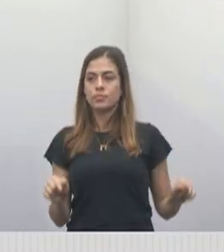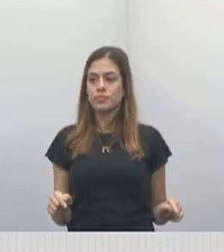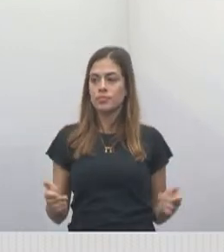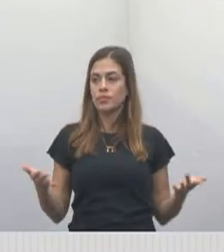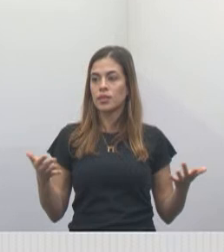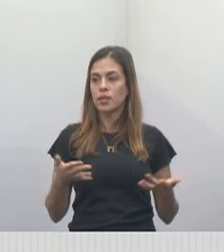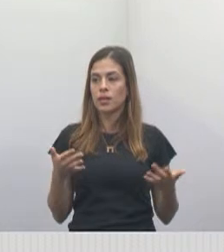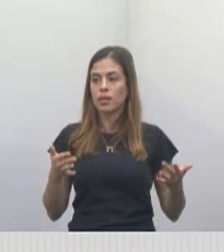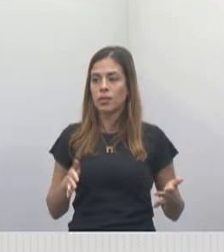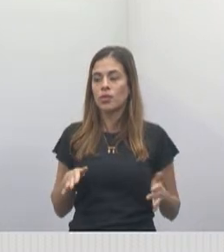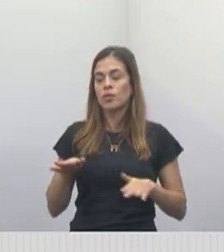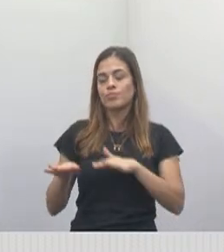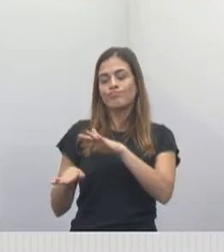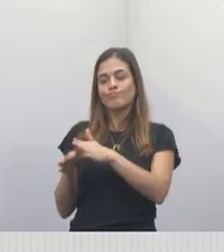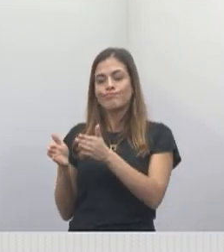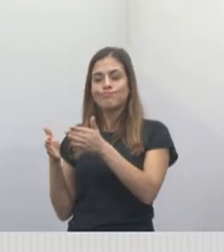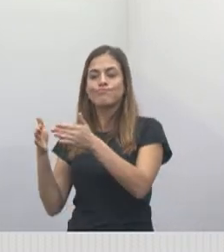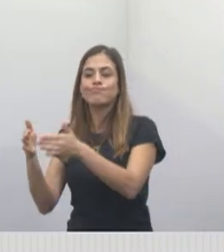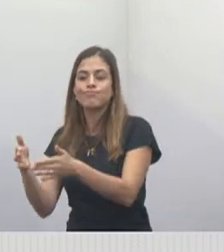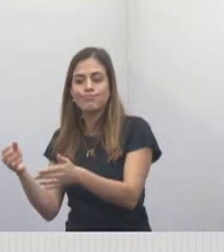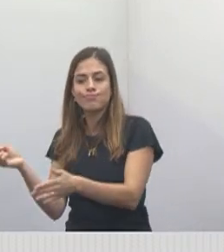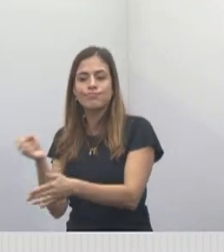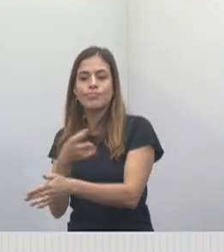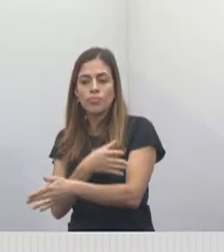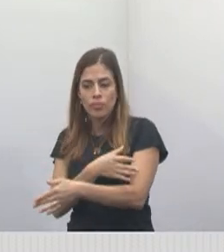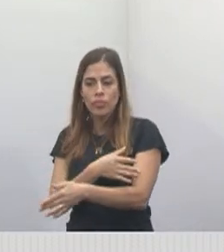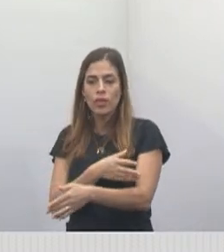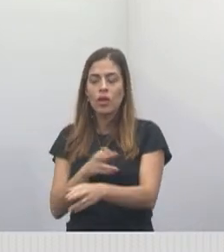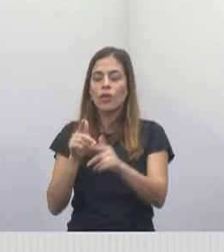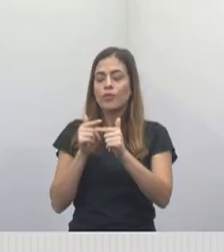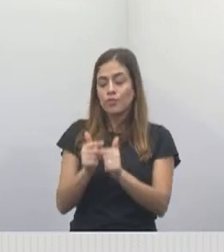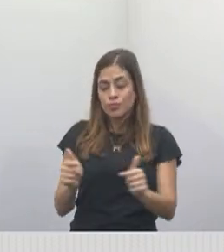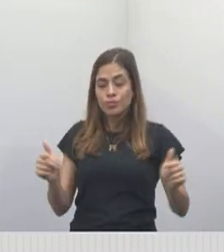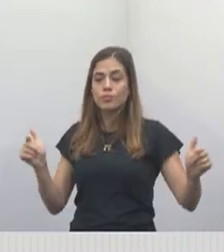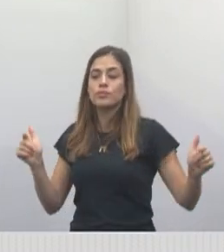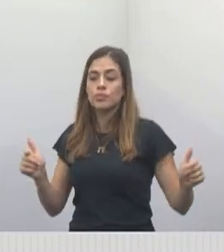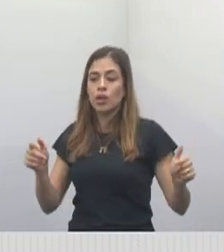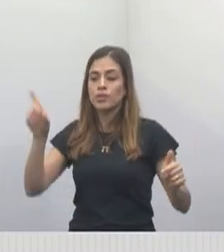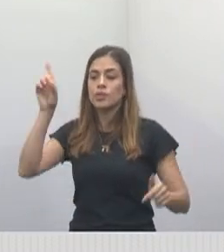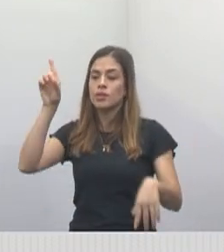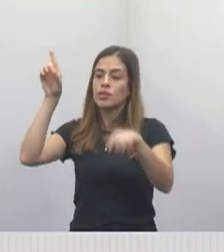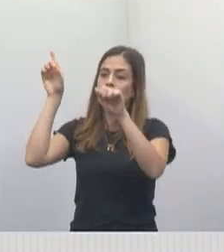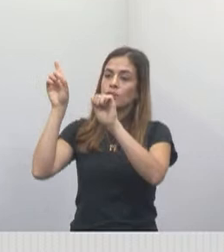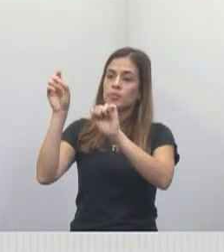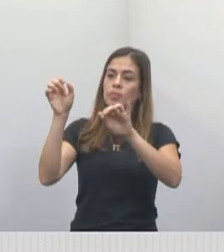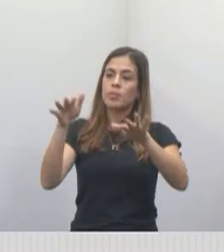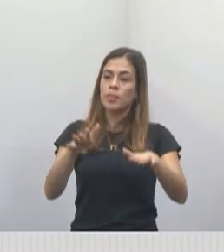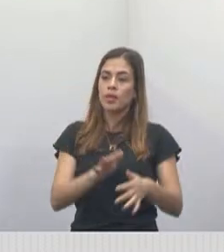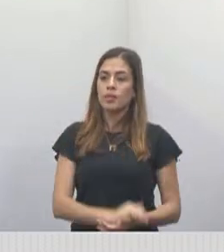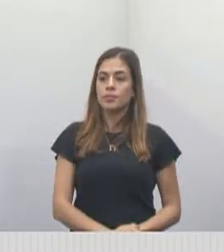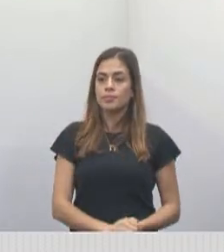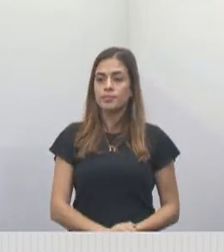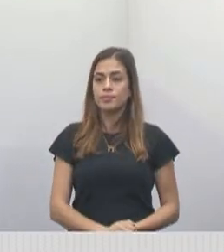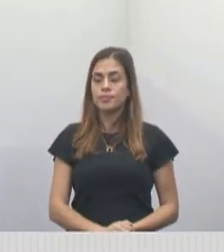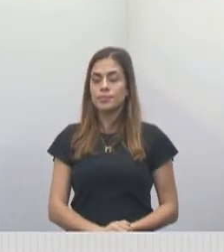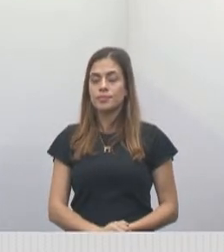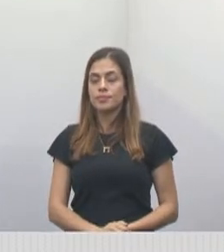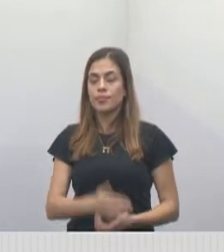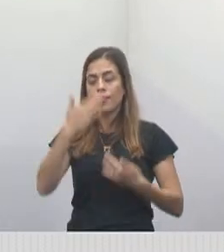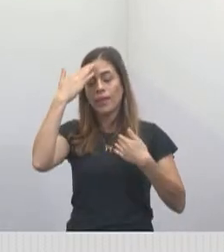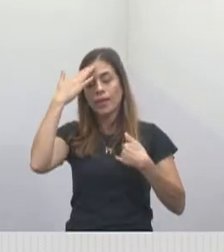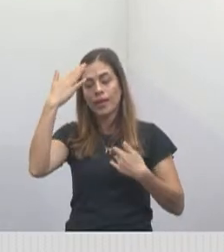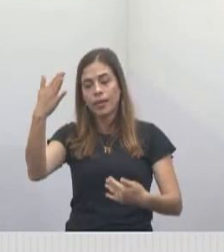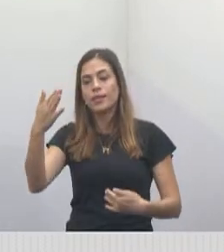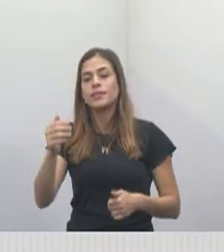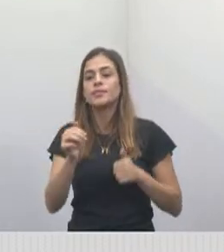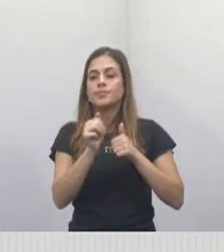agora está trilhando novos rumos. desejo sorte e que Deus ilumine o seu próximo caminho. Muito obrigado a você que